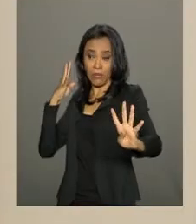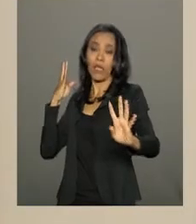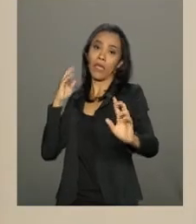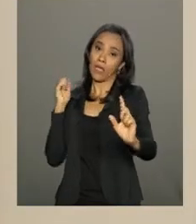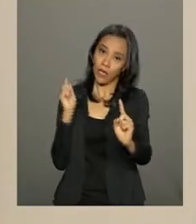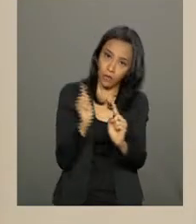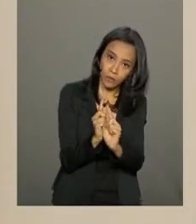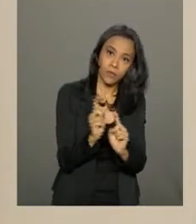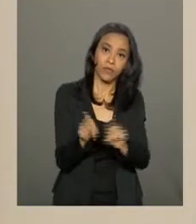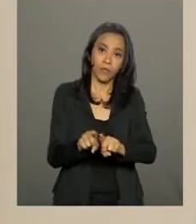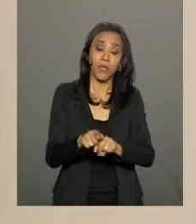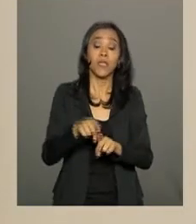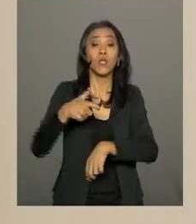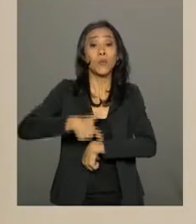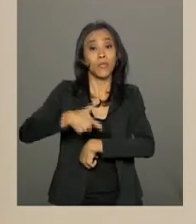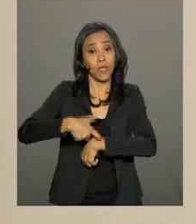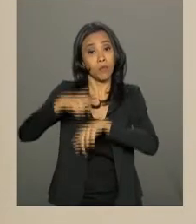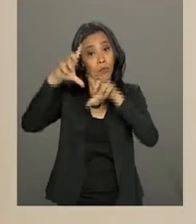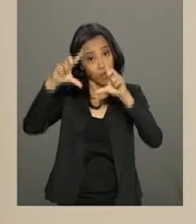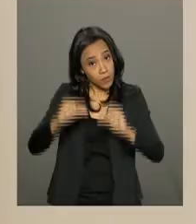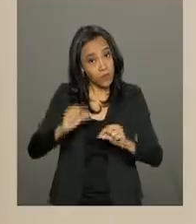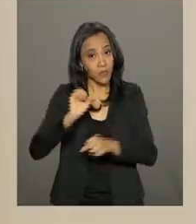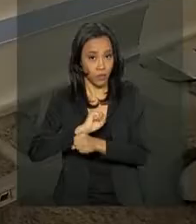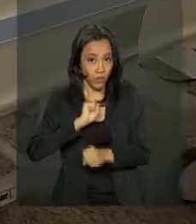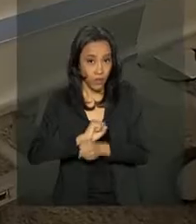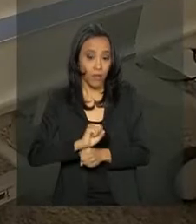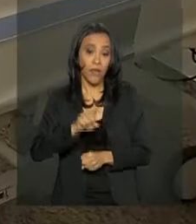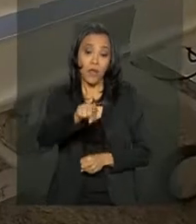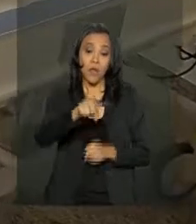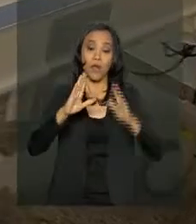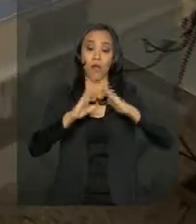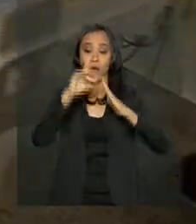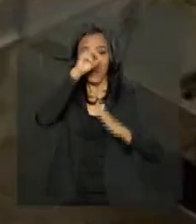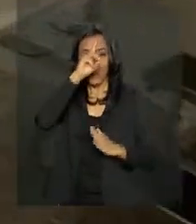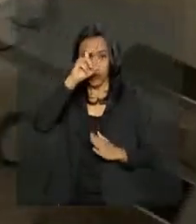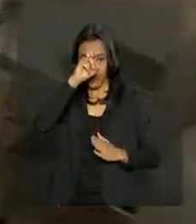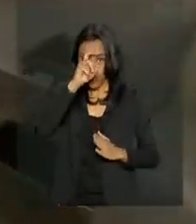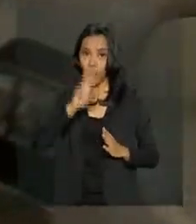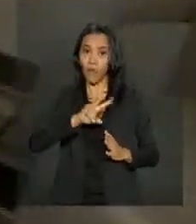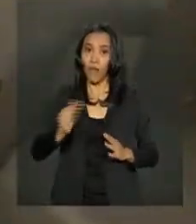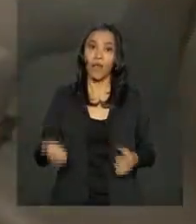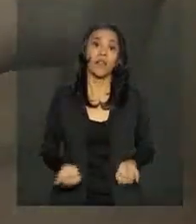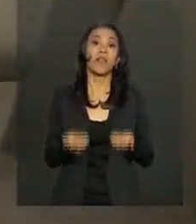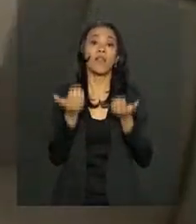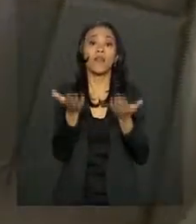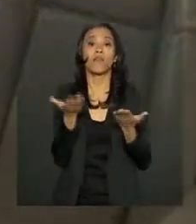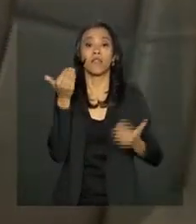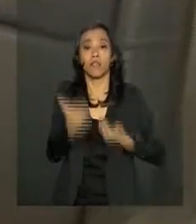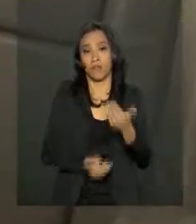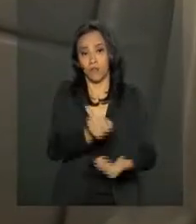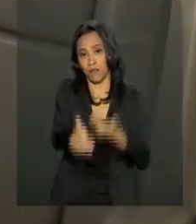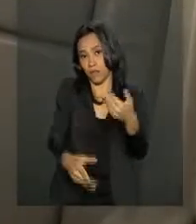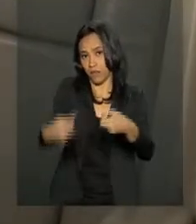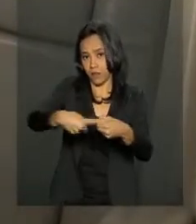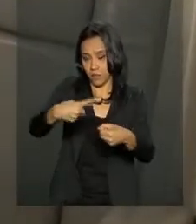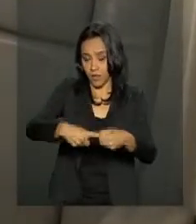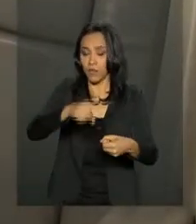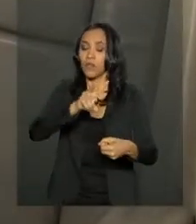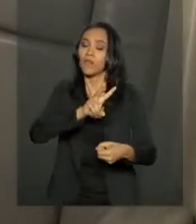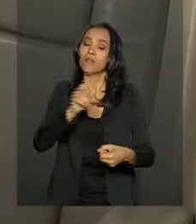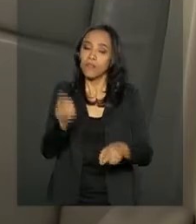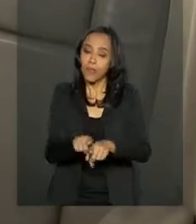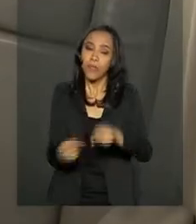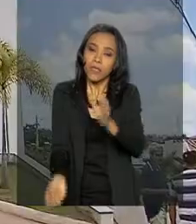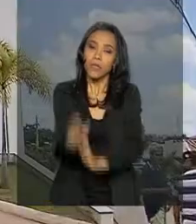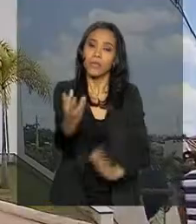tempo de espera de vaga de UTI, o hospital vai trazer desenvolvimento para o município, com a geração de